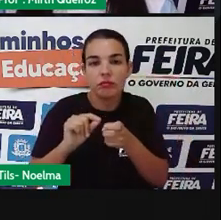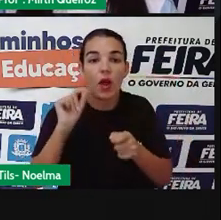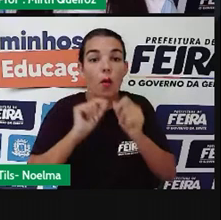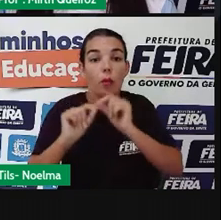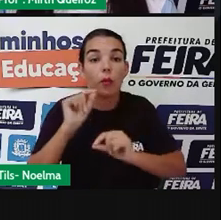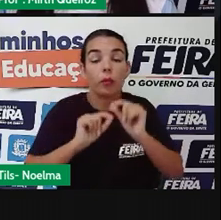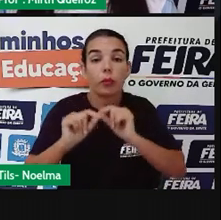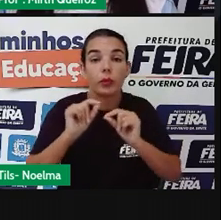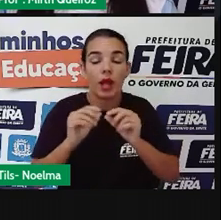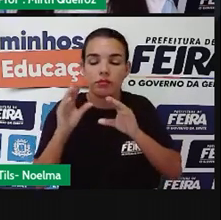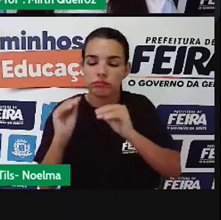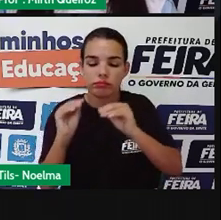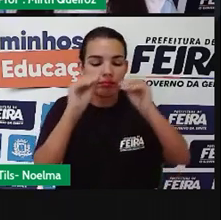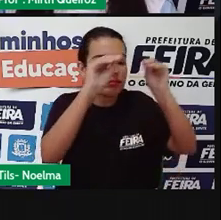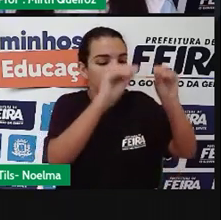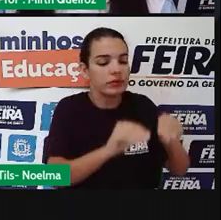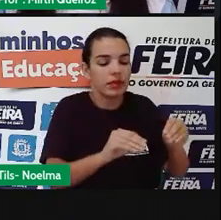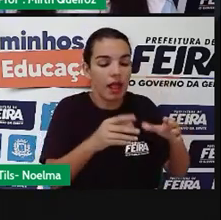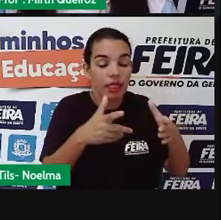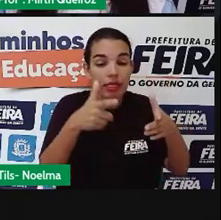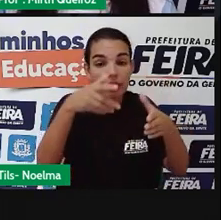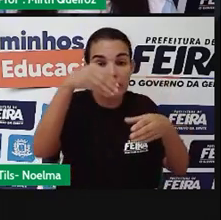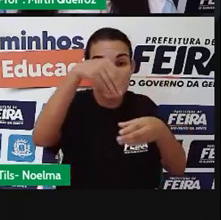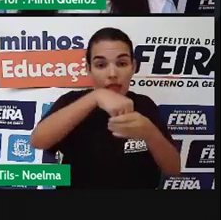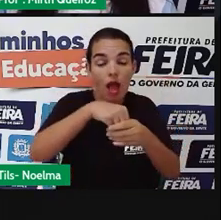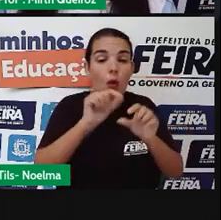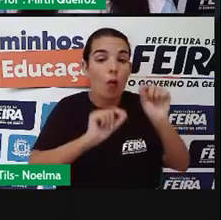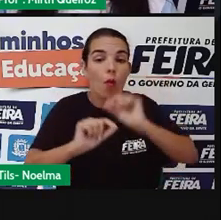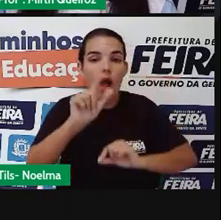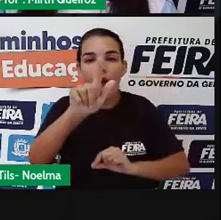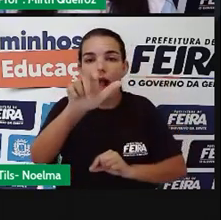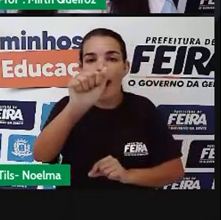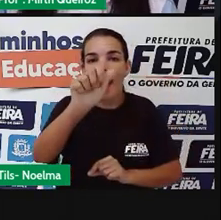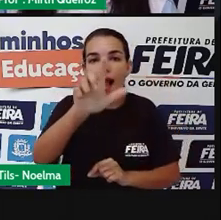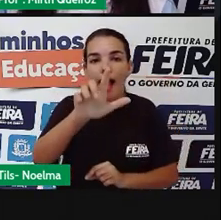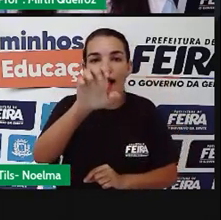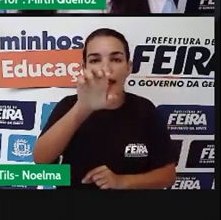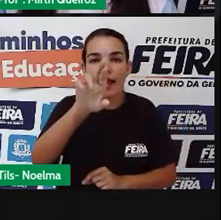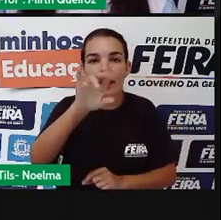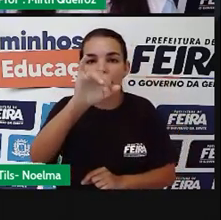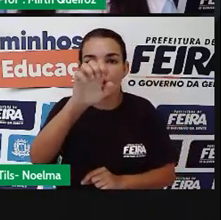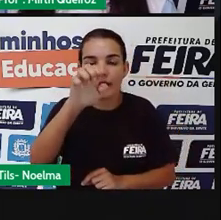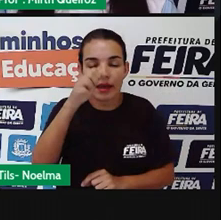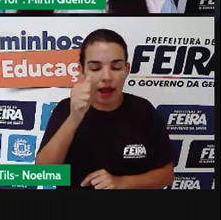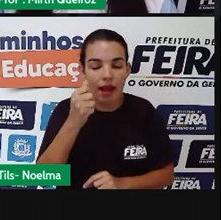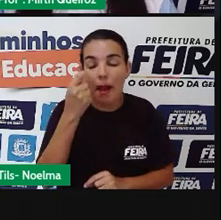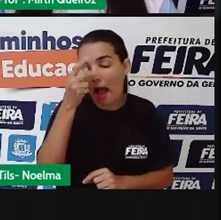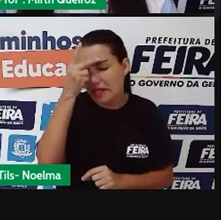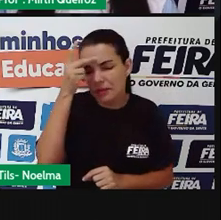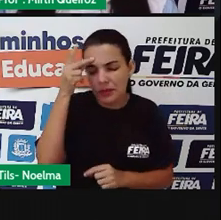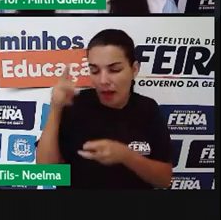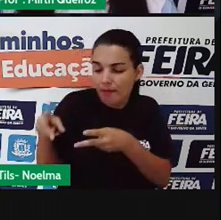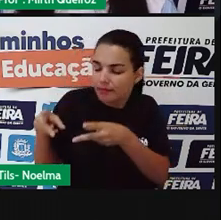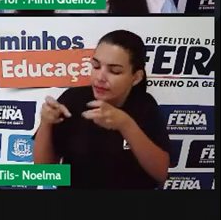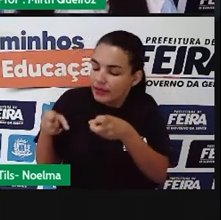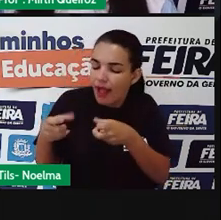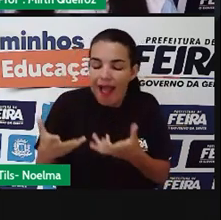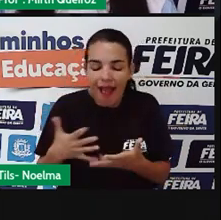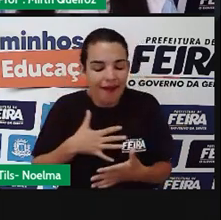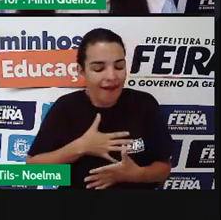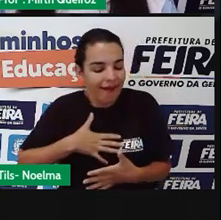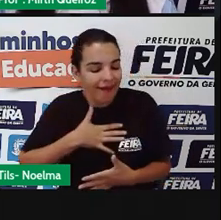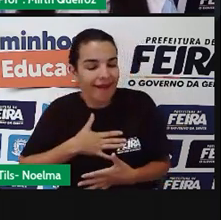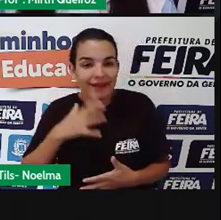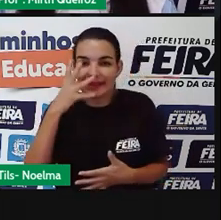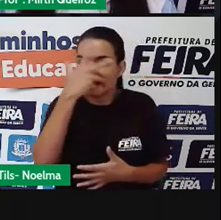colocadas aí dentro dessa galeria, assim que as pessoas possam apreciar tais belezas.